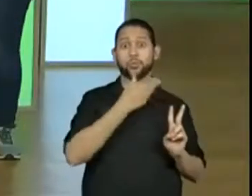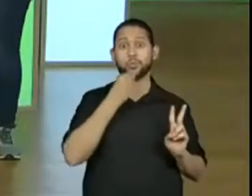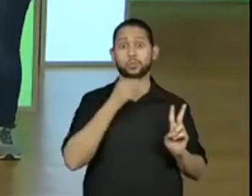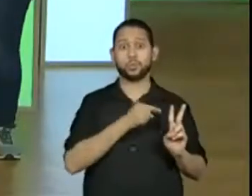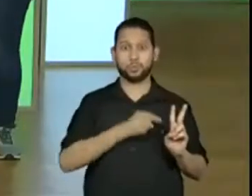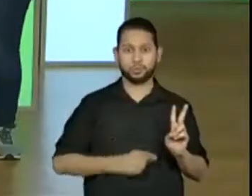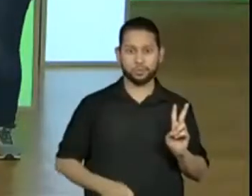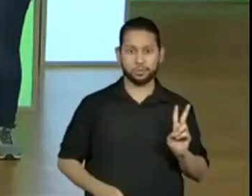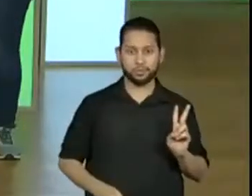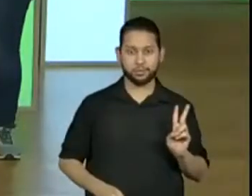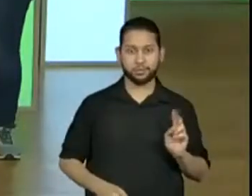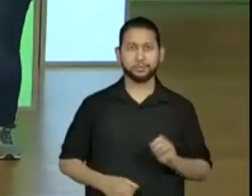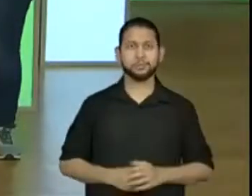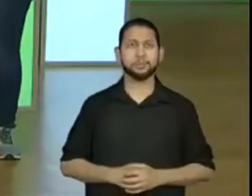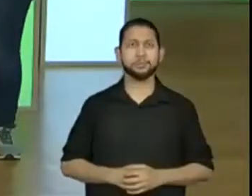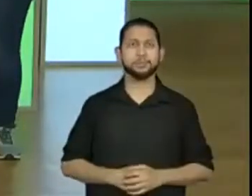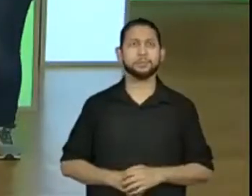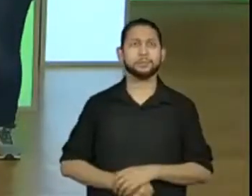aí.